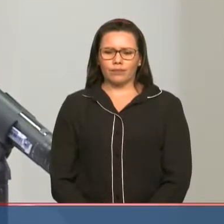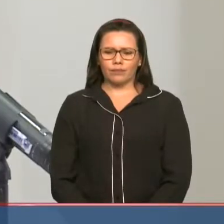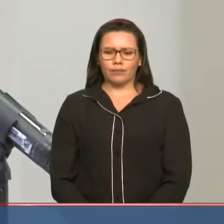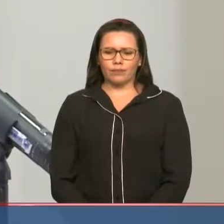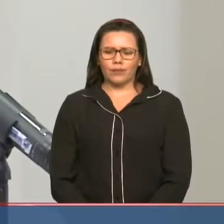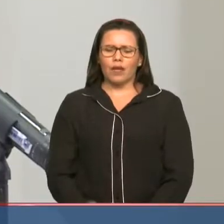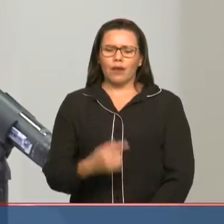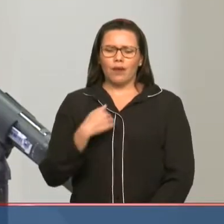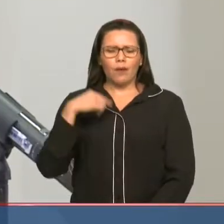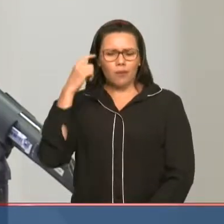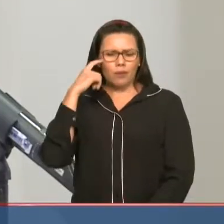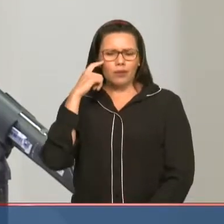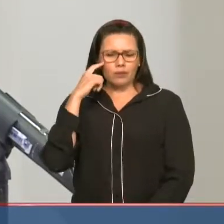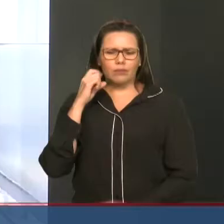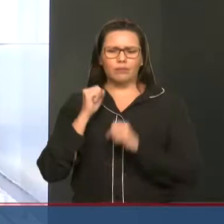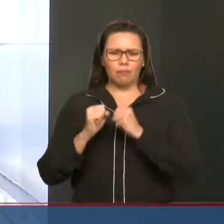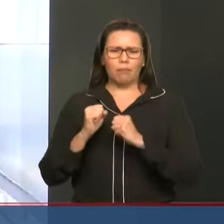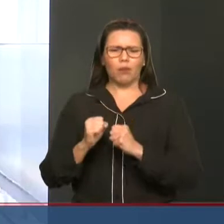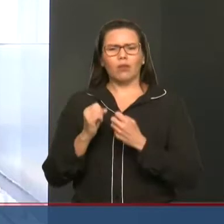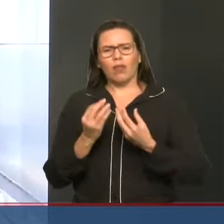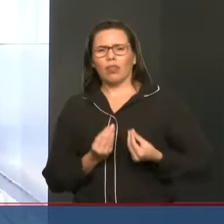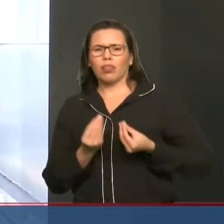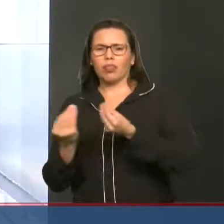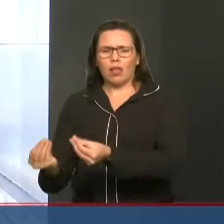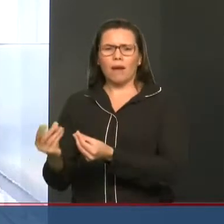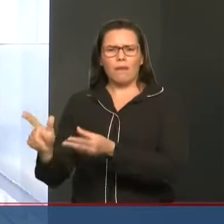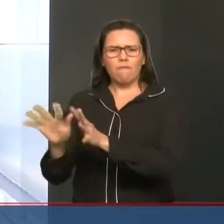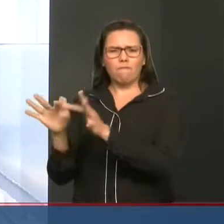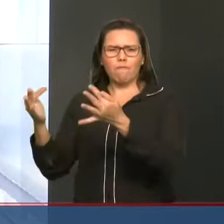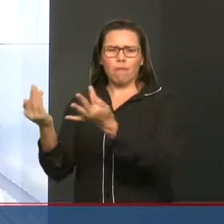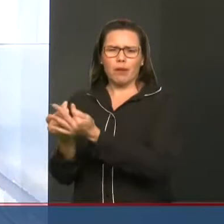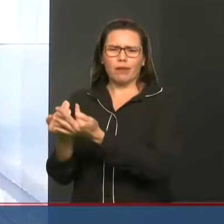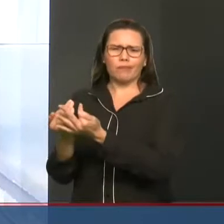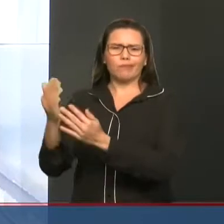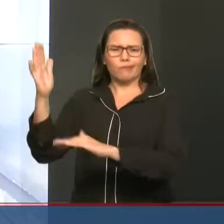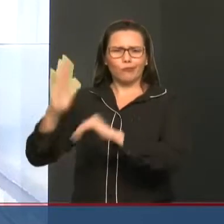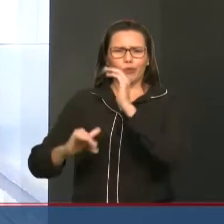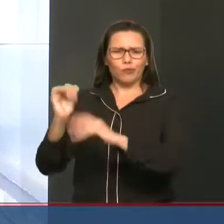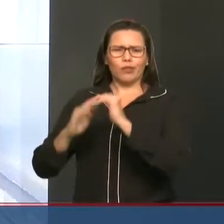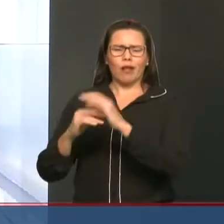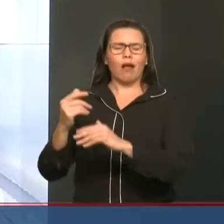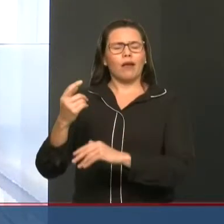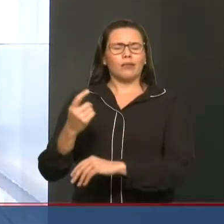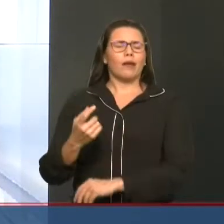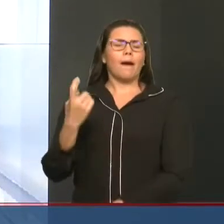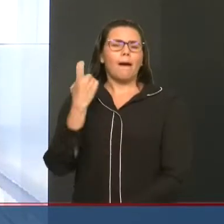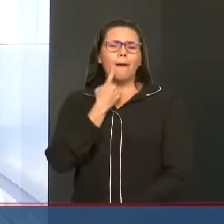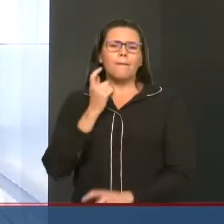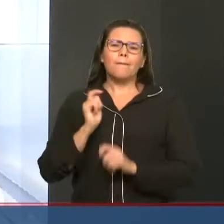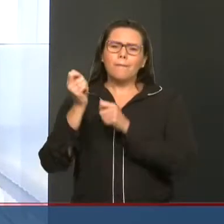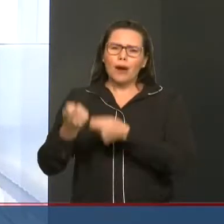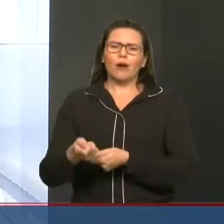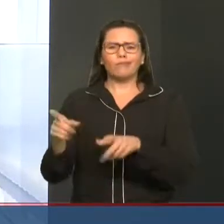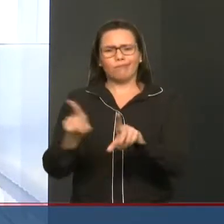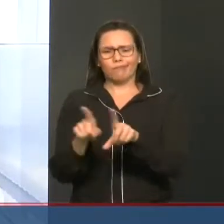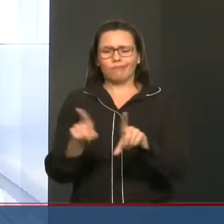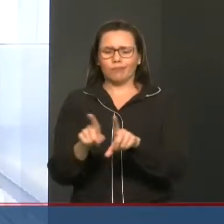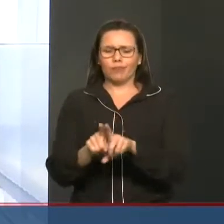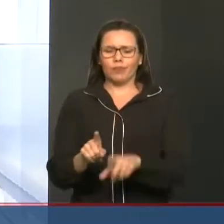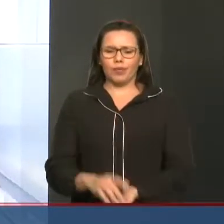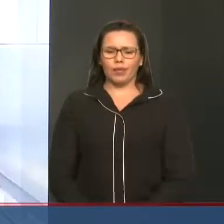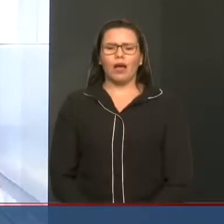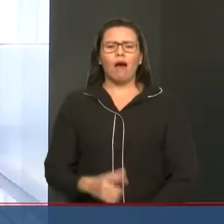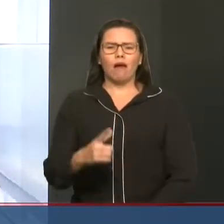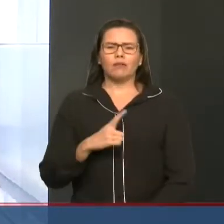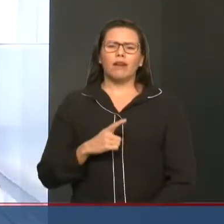e possam distribuir aos pescadores, porque tem muitas famílias desabrigadas, em função das inundações que vêm ocorrendo em nossos